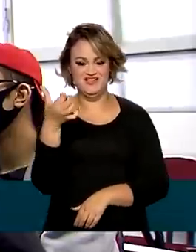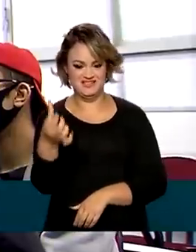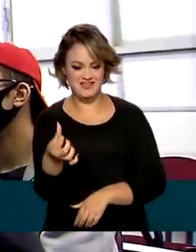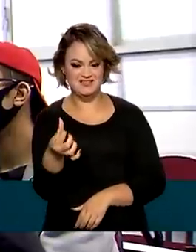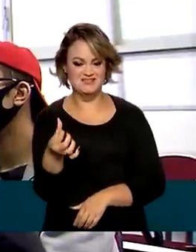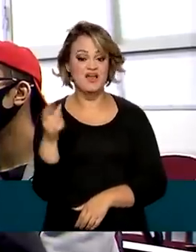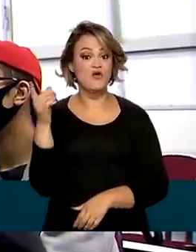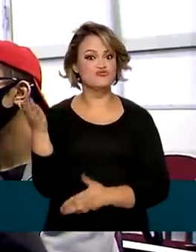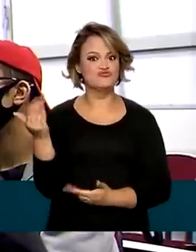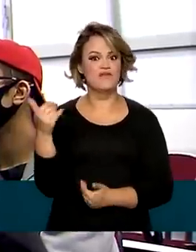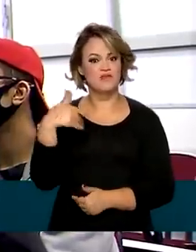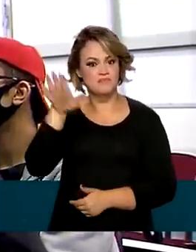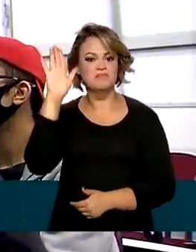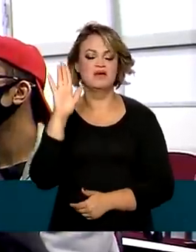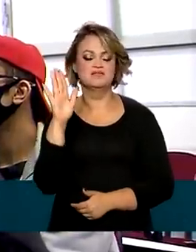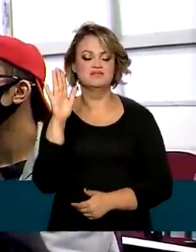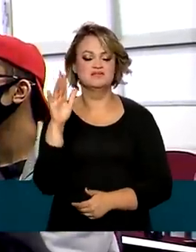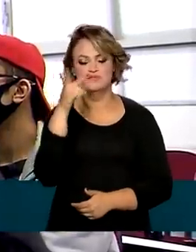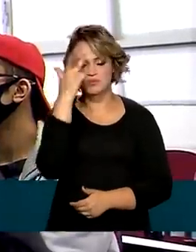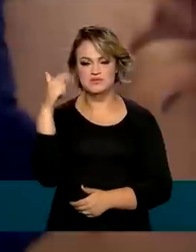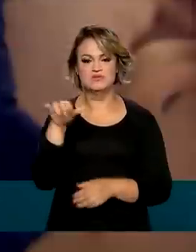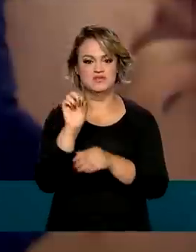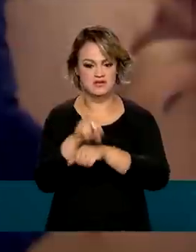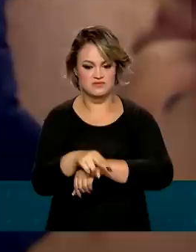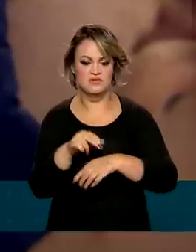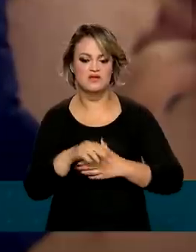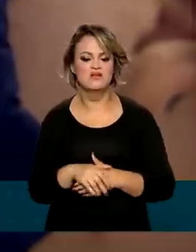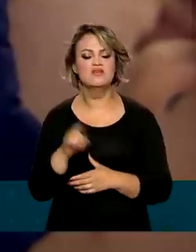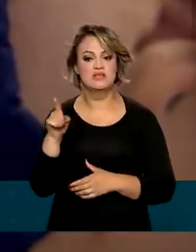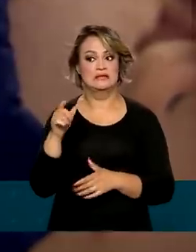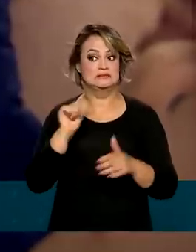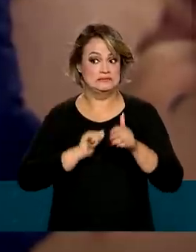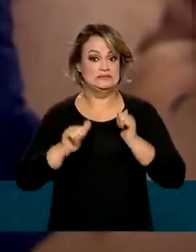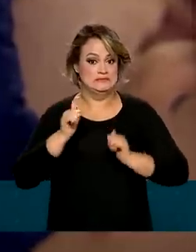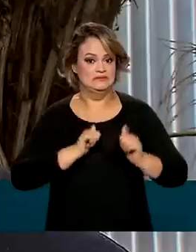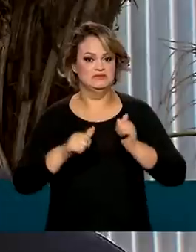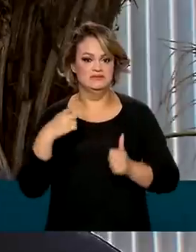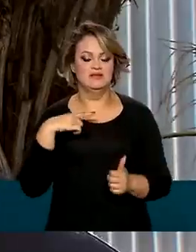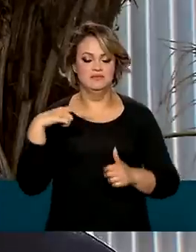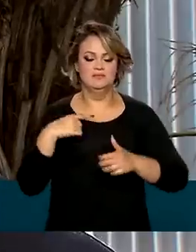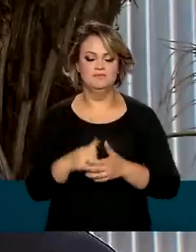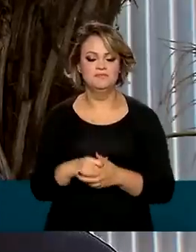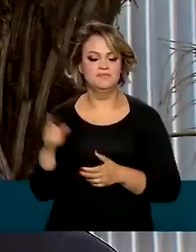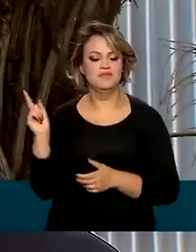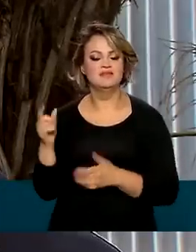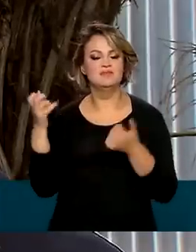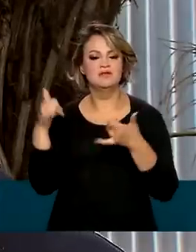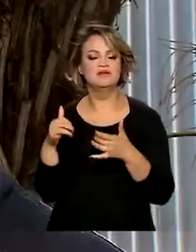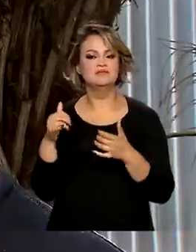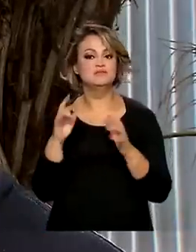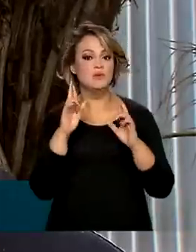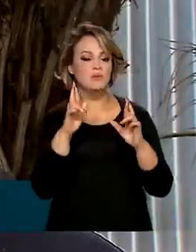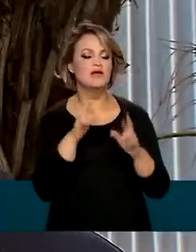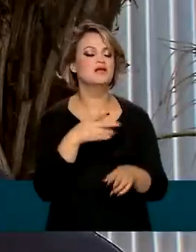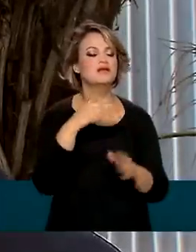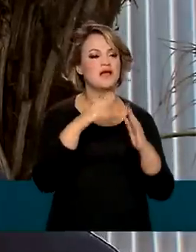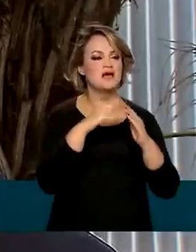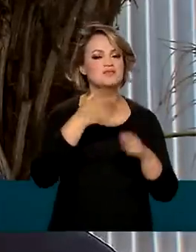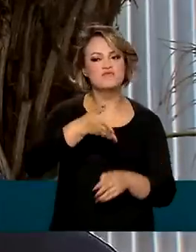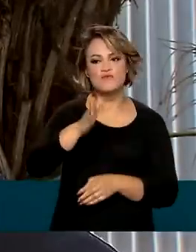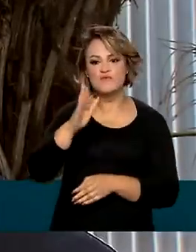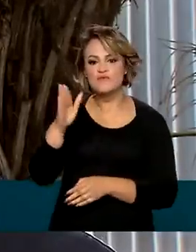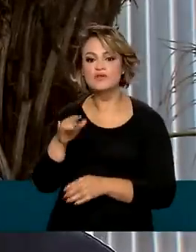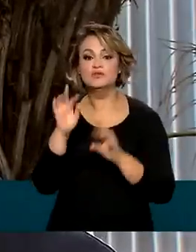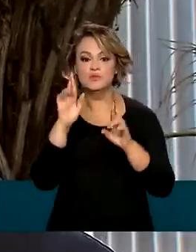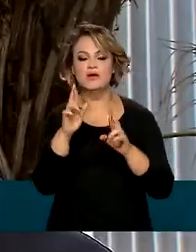é o mais novo entre os contratados e não esconde a expectativa. Eu espero que ao atender cada domicílio, os